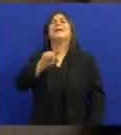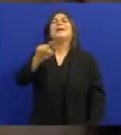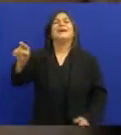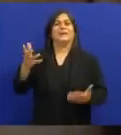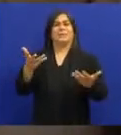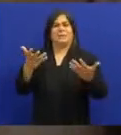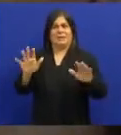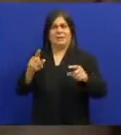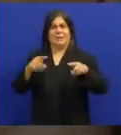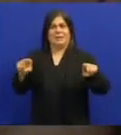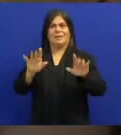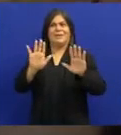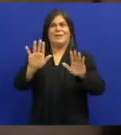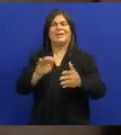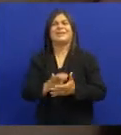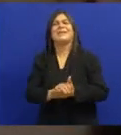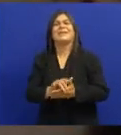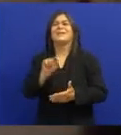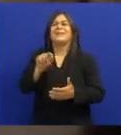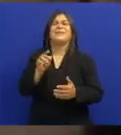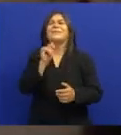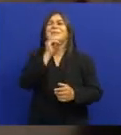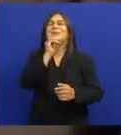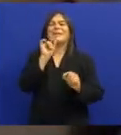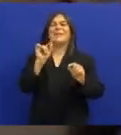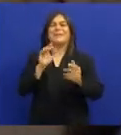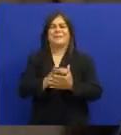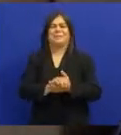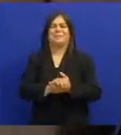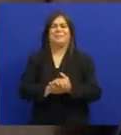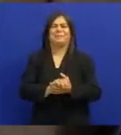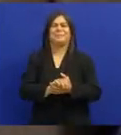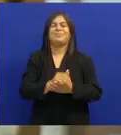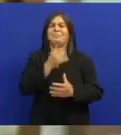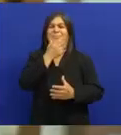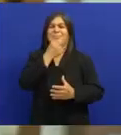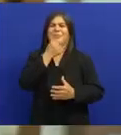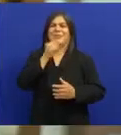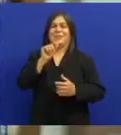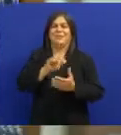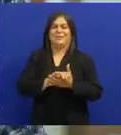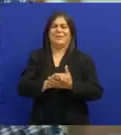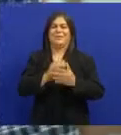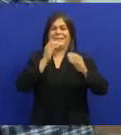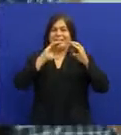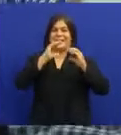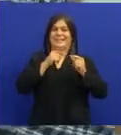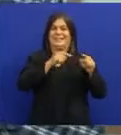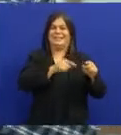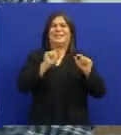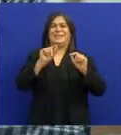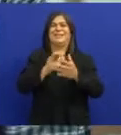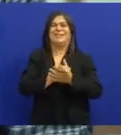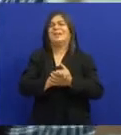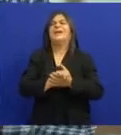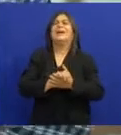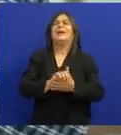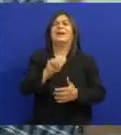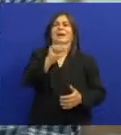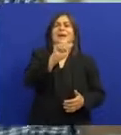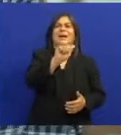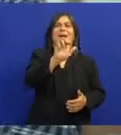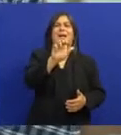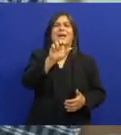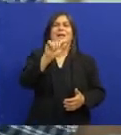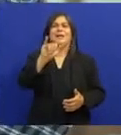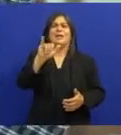Aí você viu o é a música O Rosil fez isso também sem pretensão Mas só porque disse Aí gritava